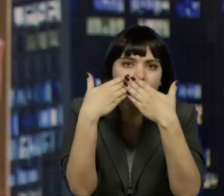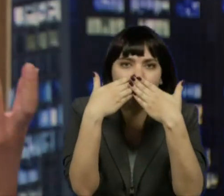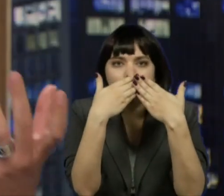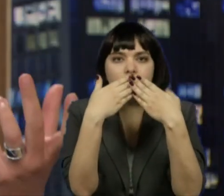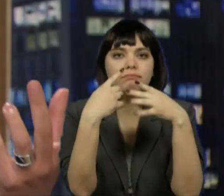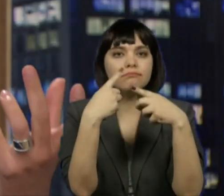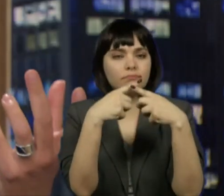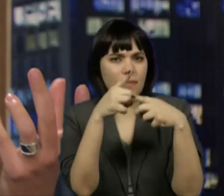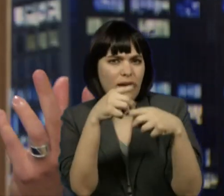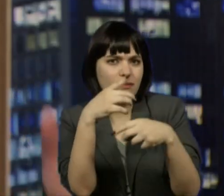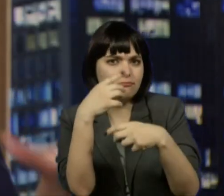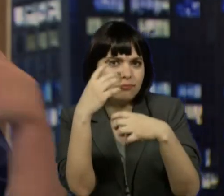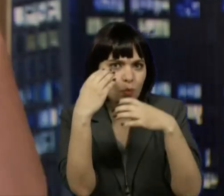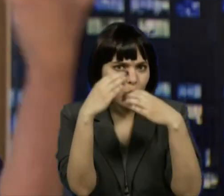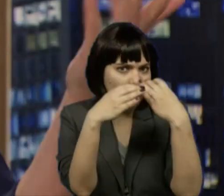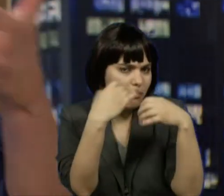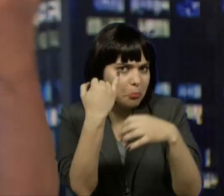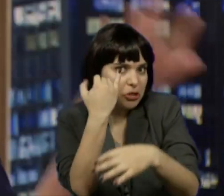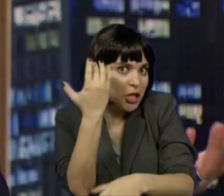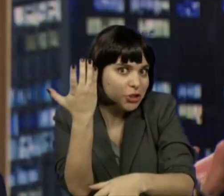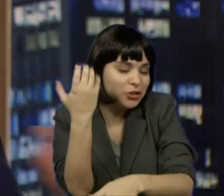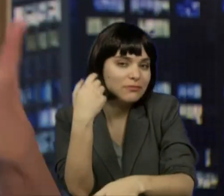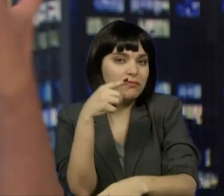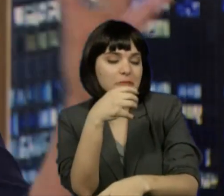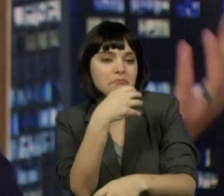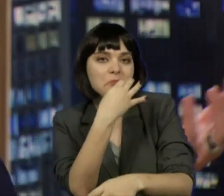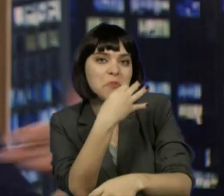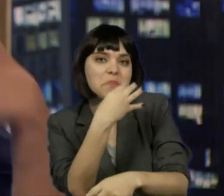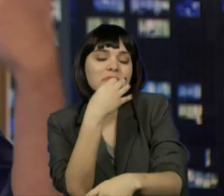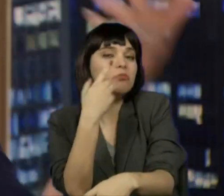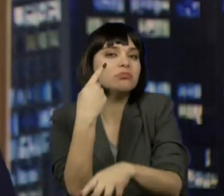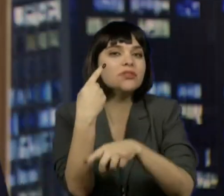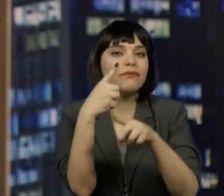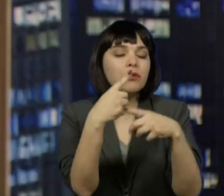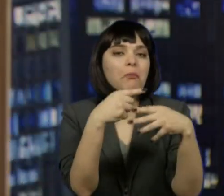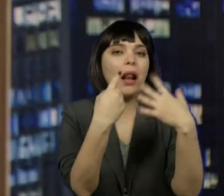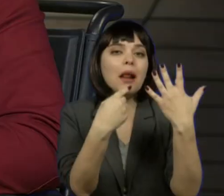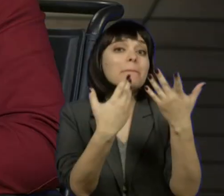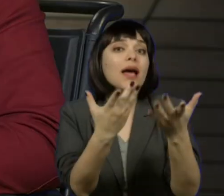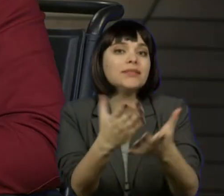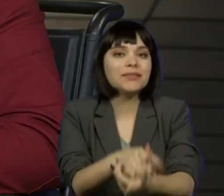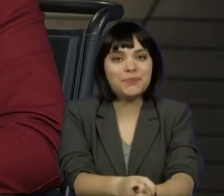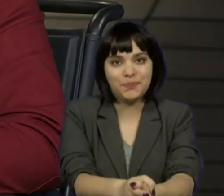forma importante de comunicação? Você que vai me dizer se esse é um desafio, quais são os outros?